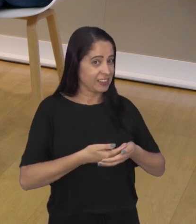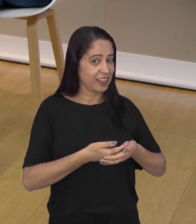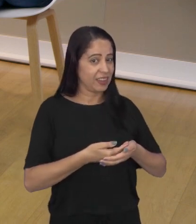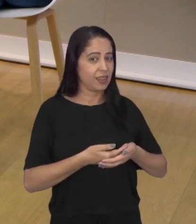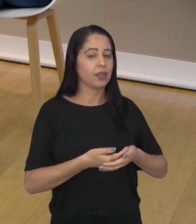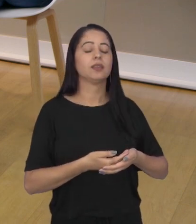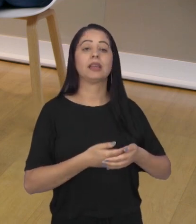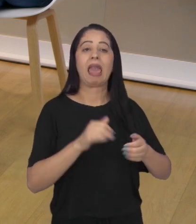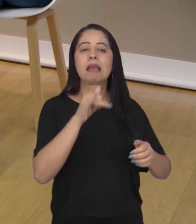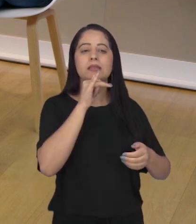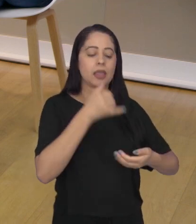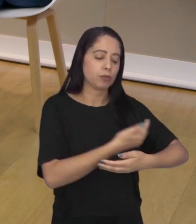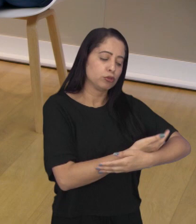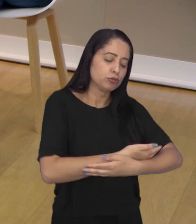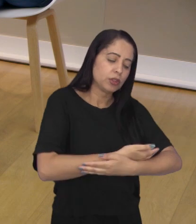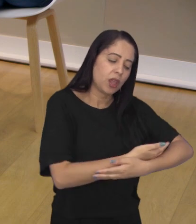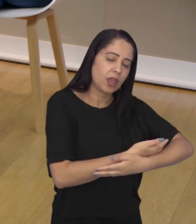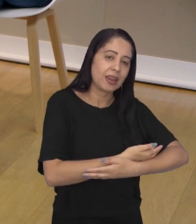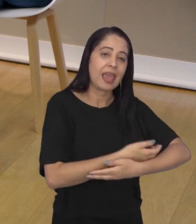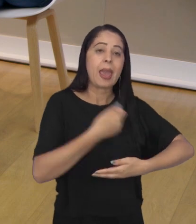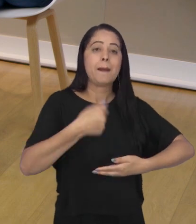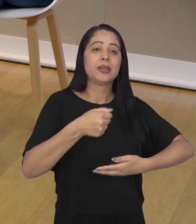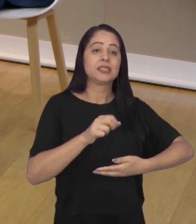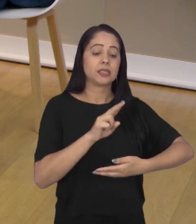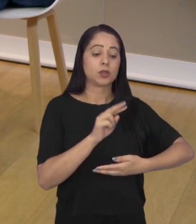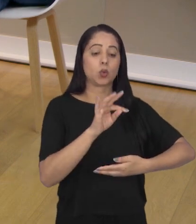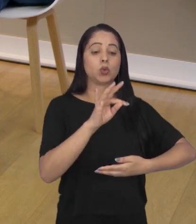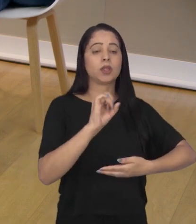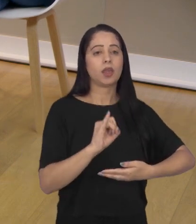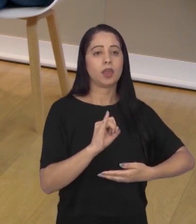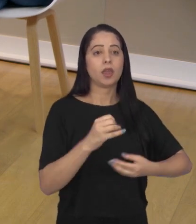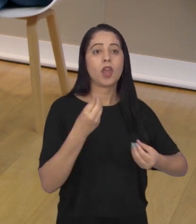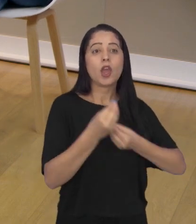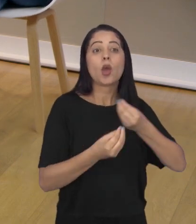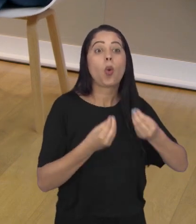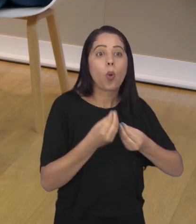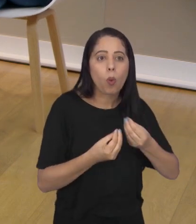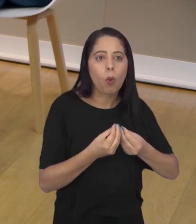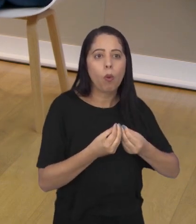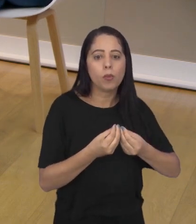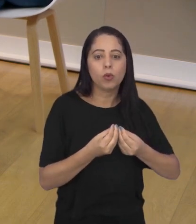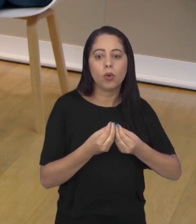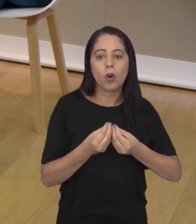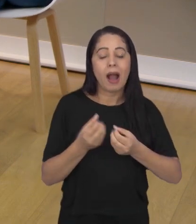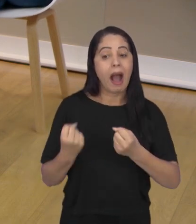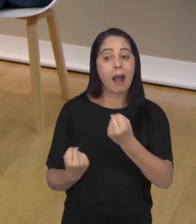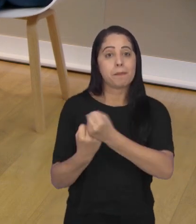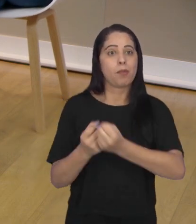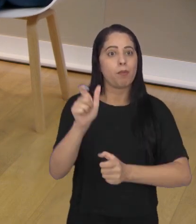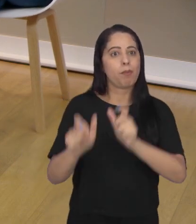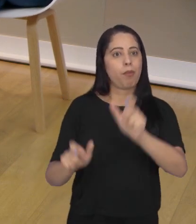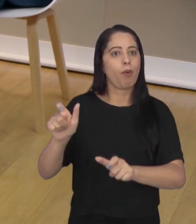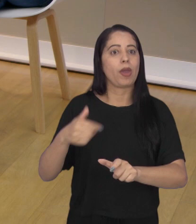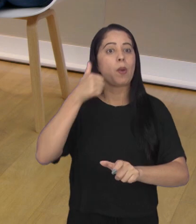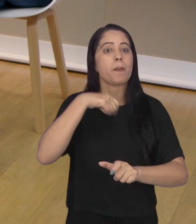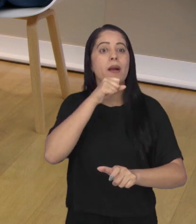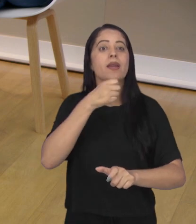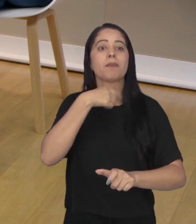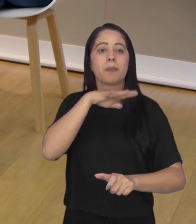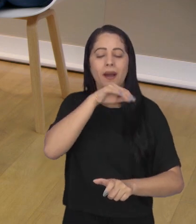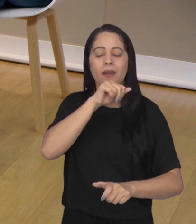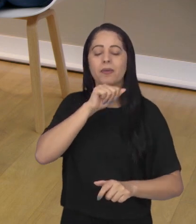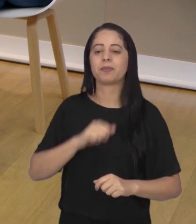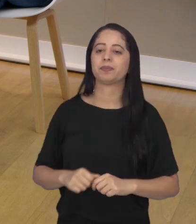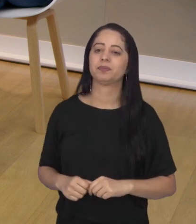é UTI neonatal, quando o bebezinho nasce e de repente precisa ir direto para a UTI, como que é esse trabalho com os pais dessas crianças,